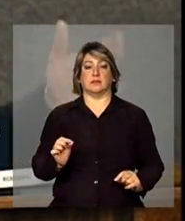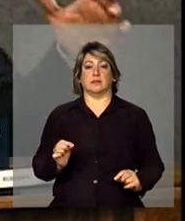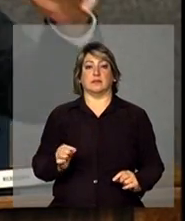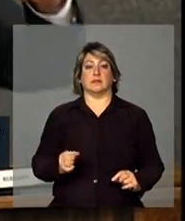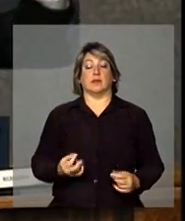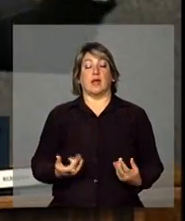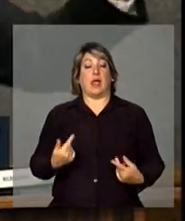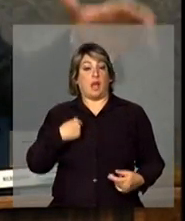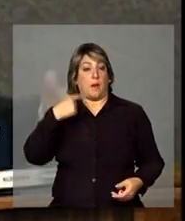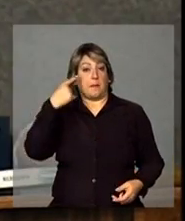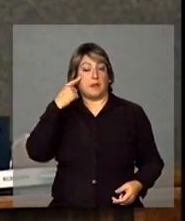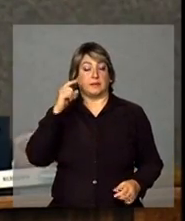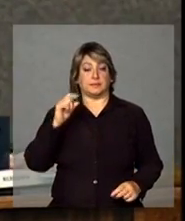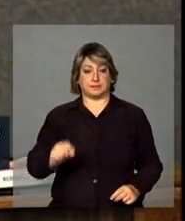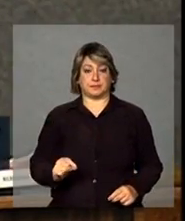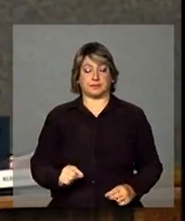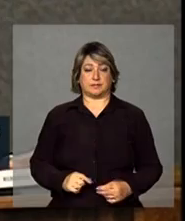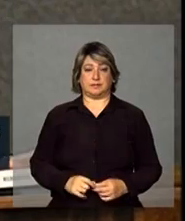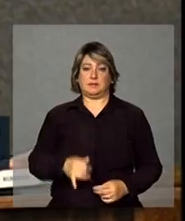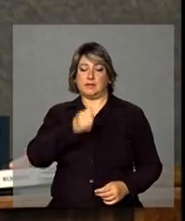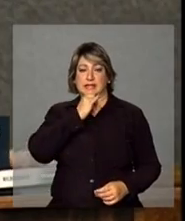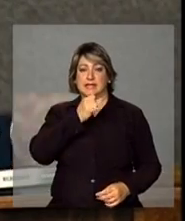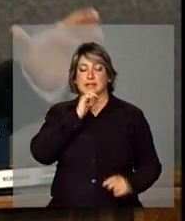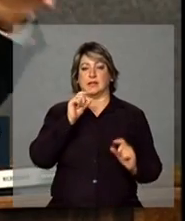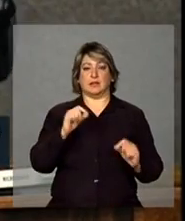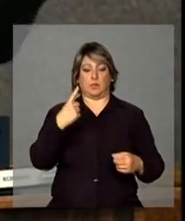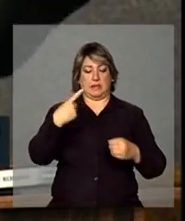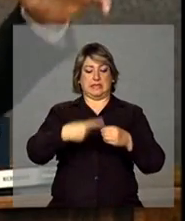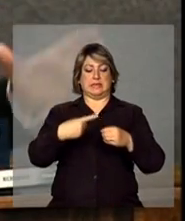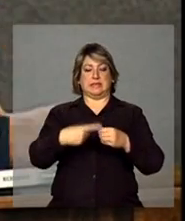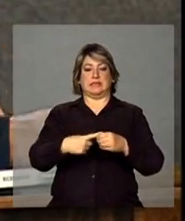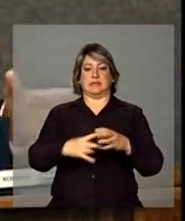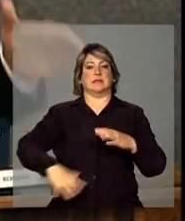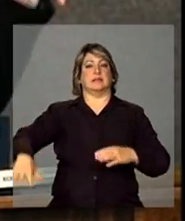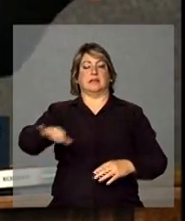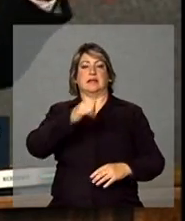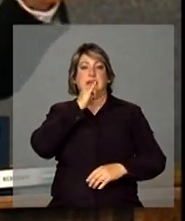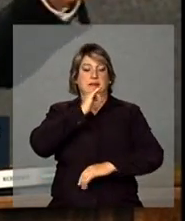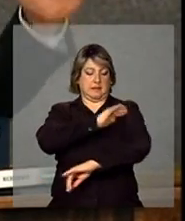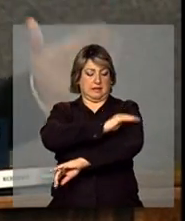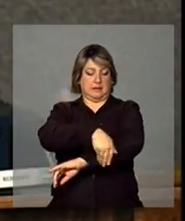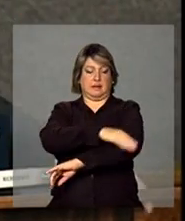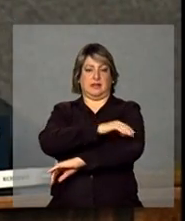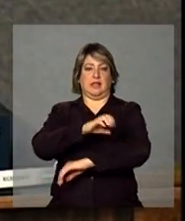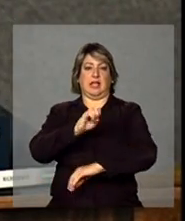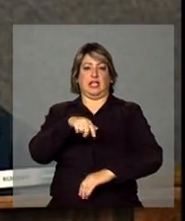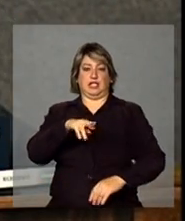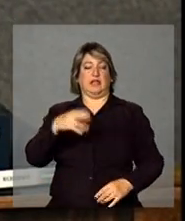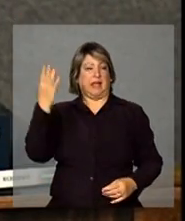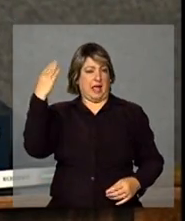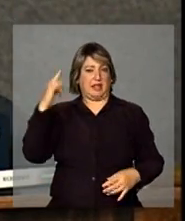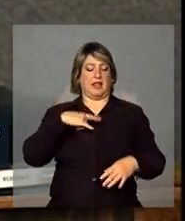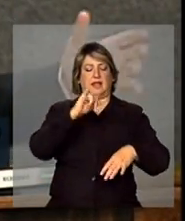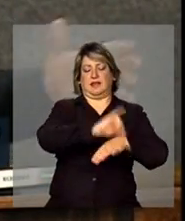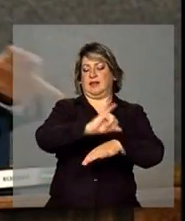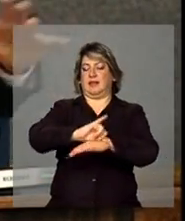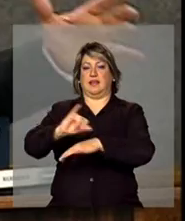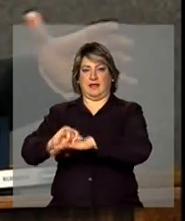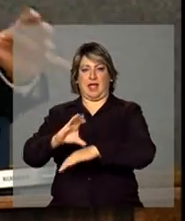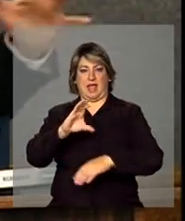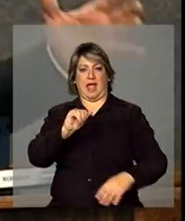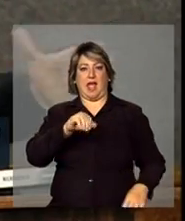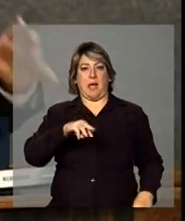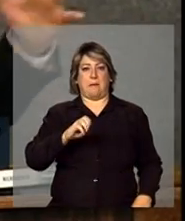tenho, pensa assim, numa cidade brasileira, esquinas. Você tinha dois camelôs em cada esquina, com